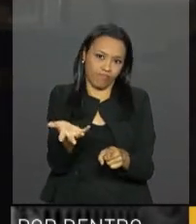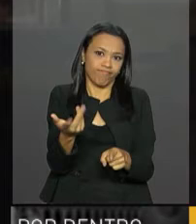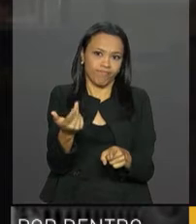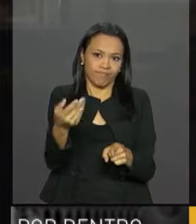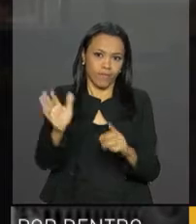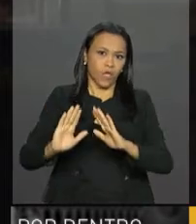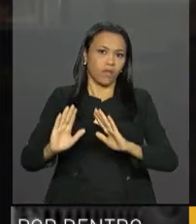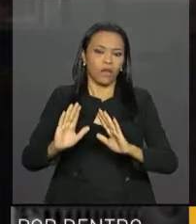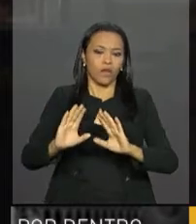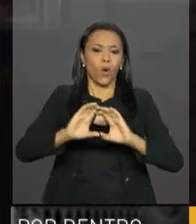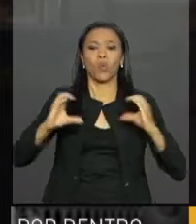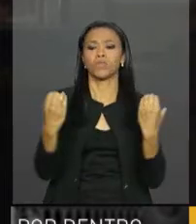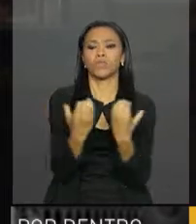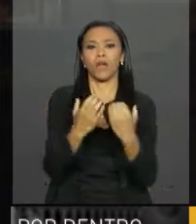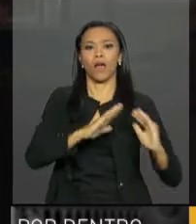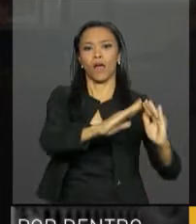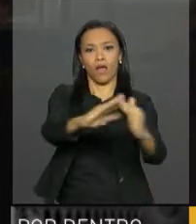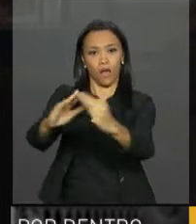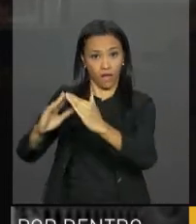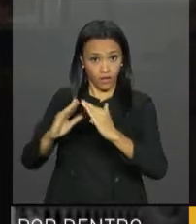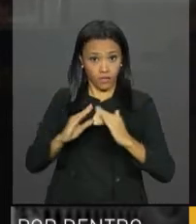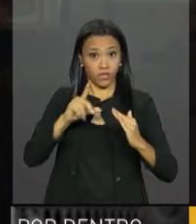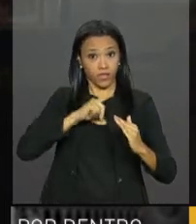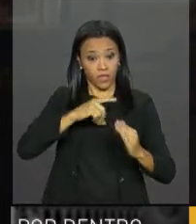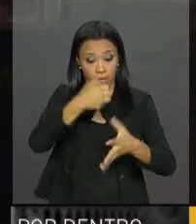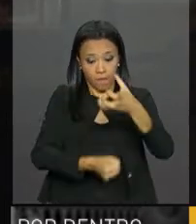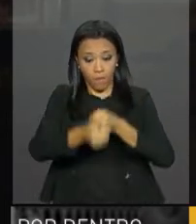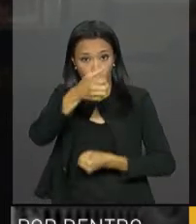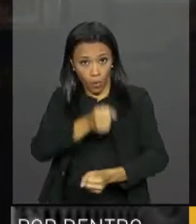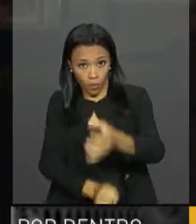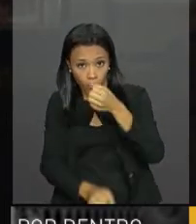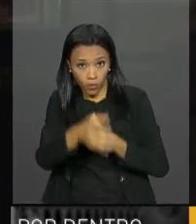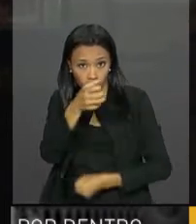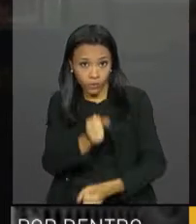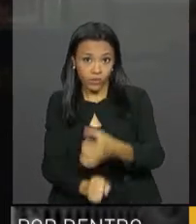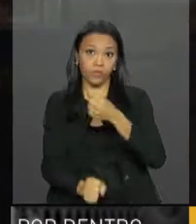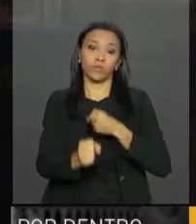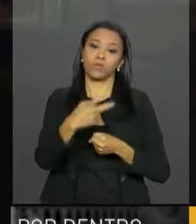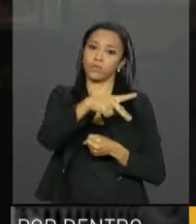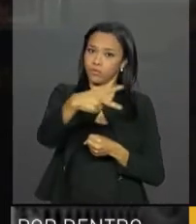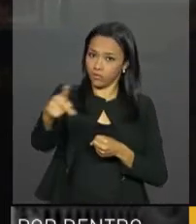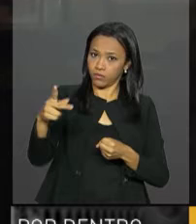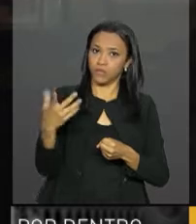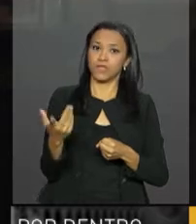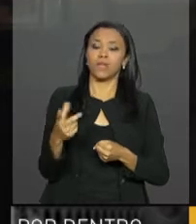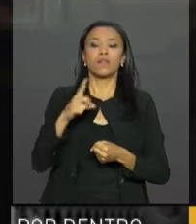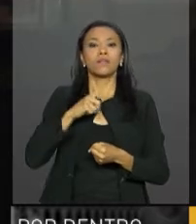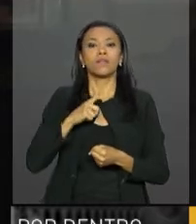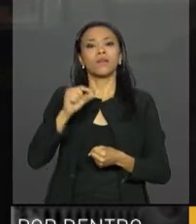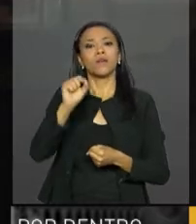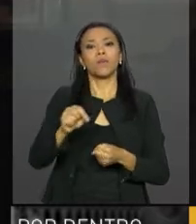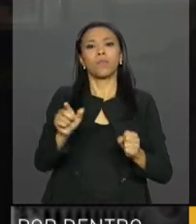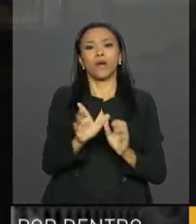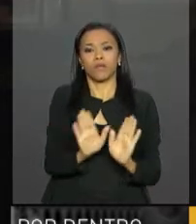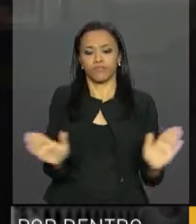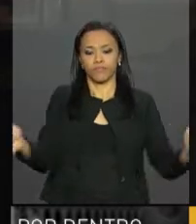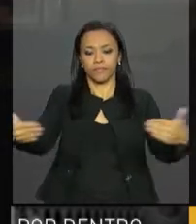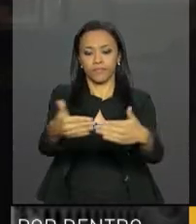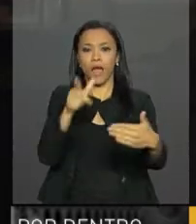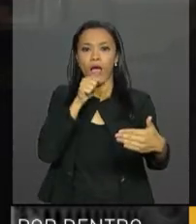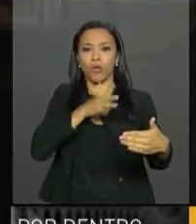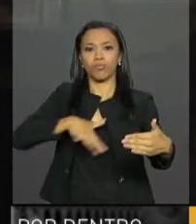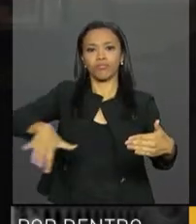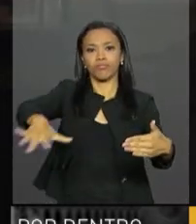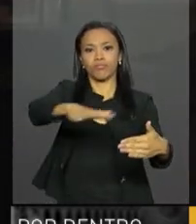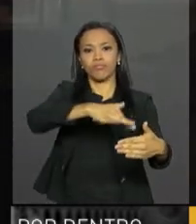comunidade, ter um poço artesiano perfurado, ter uma pequena barragem em